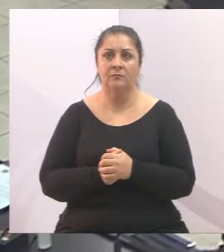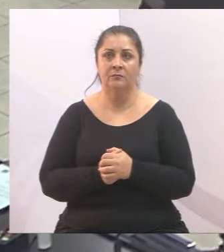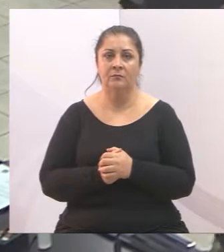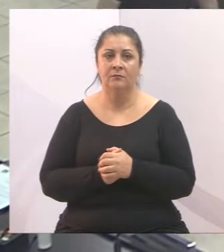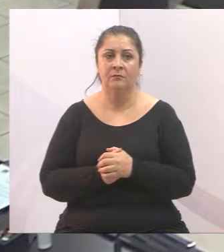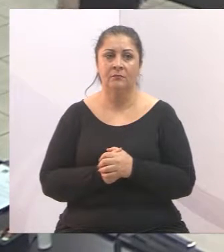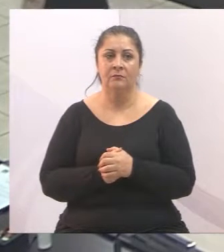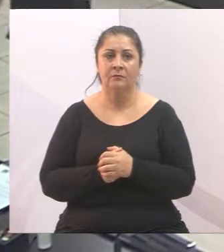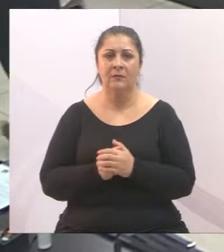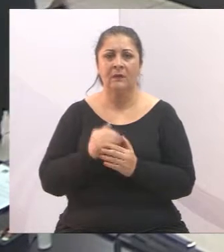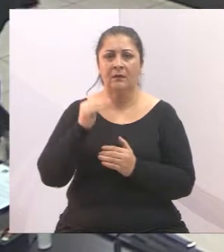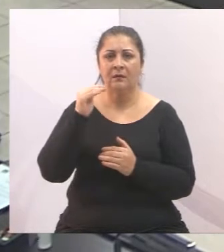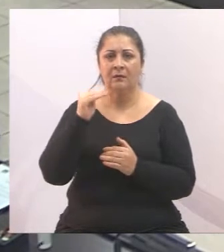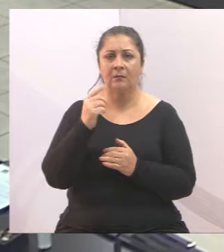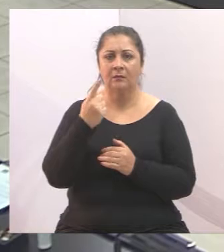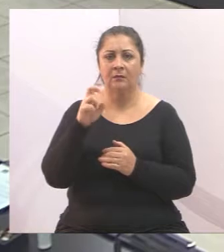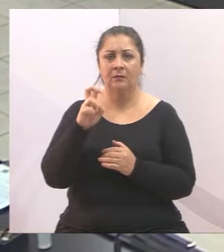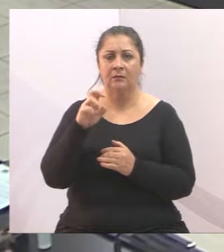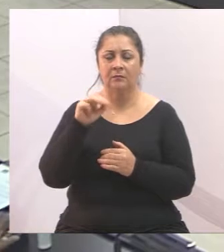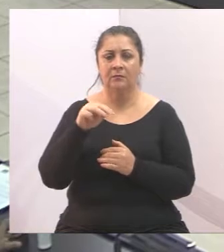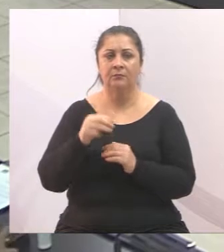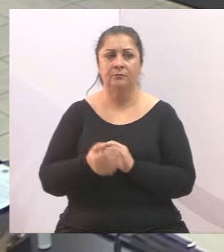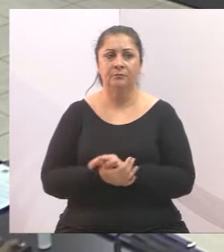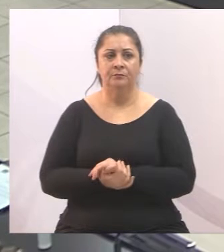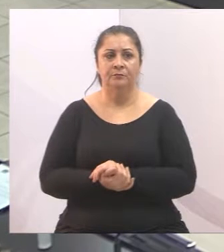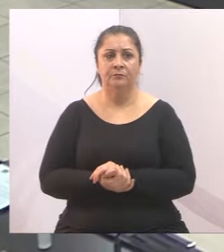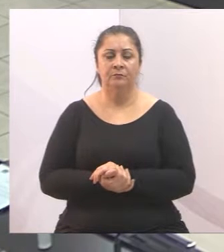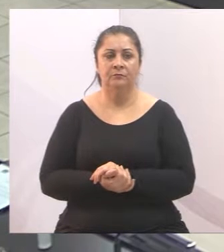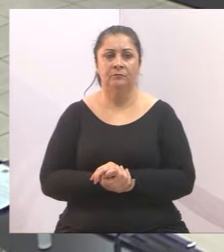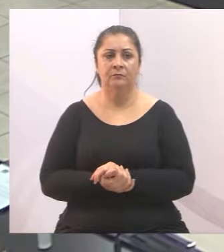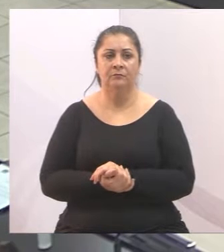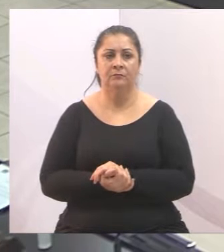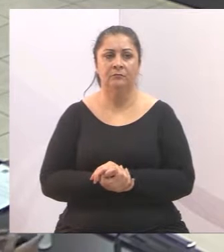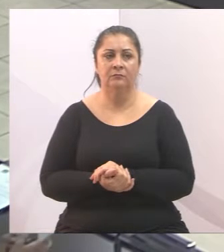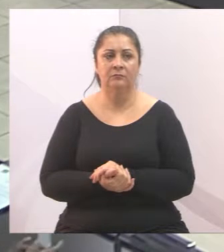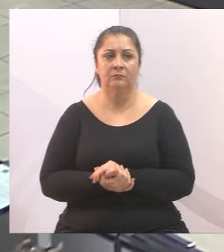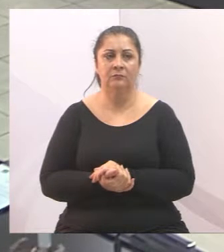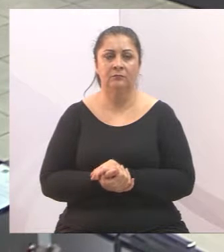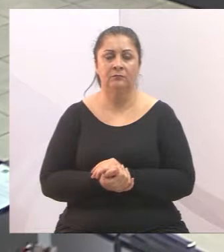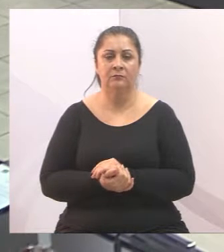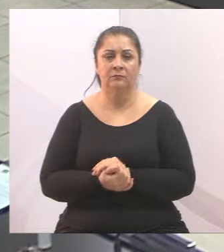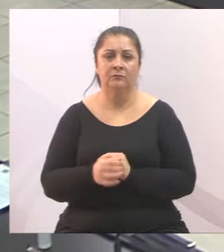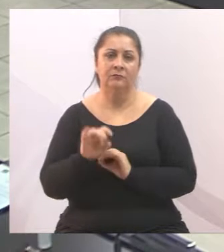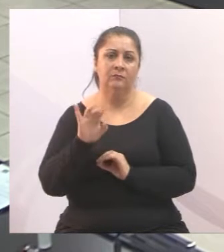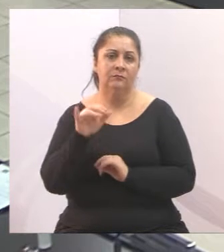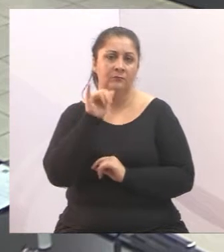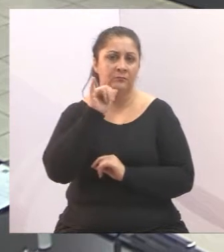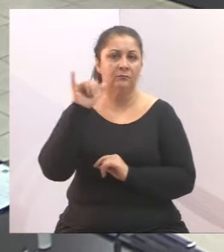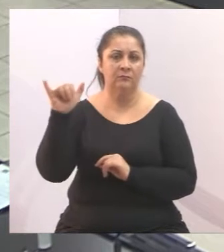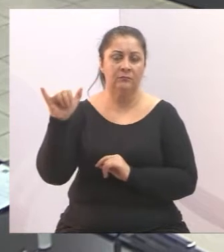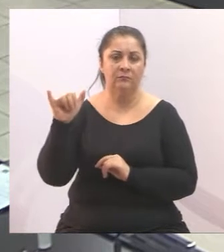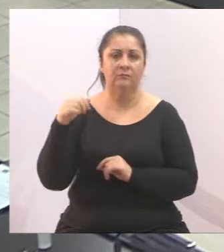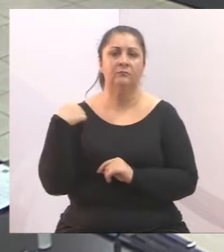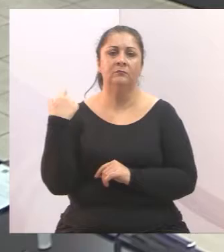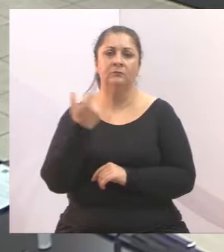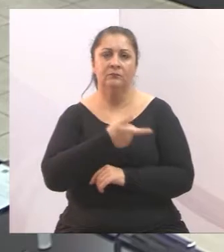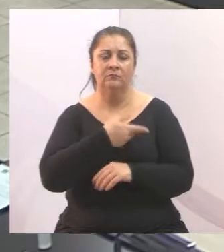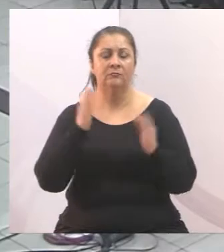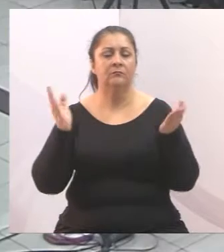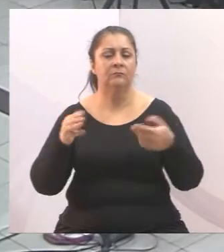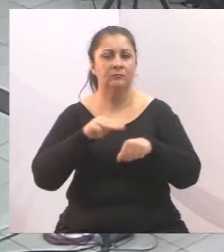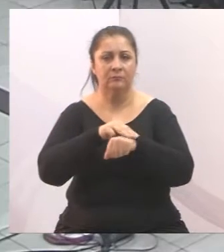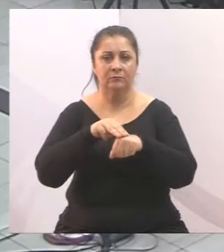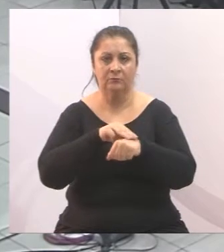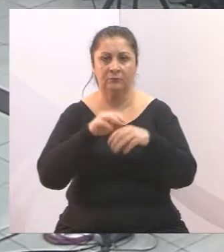Eu acho que até menos que a gente consegue, mas vamos lá. Ok. Tá bom? Só queria informar que a gente ouviu a empresa, ouvimos